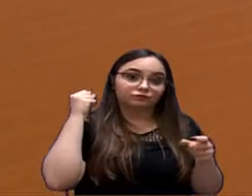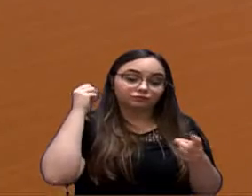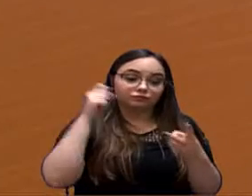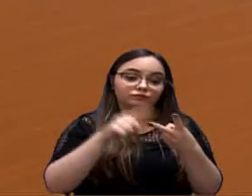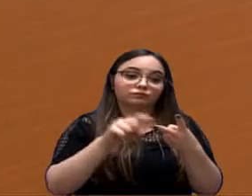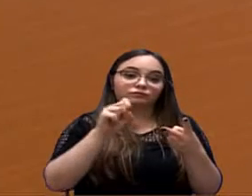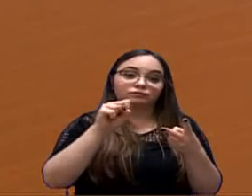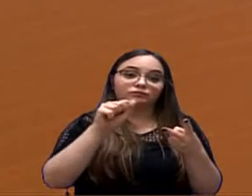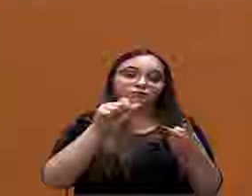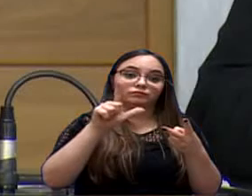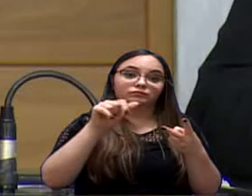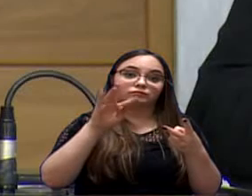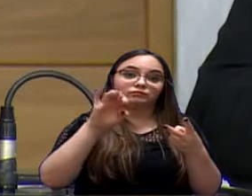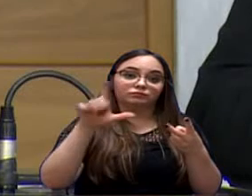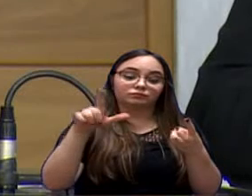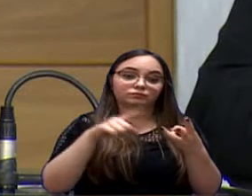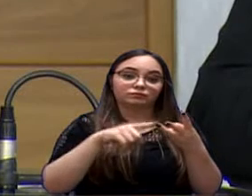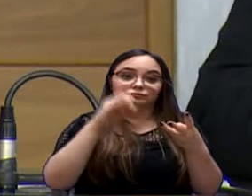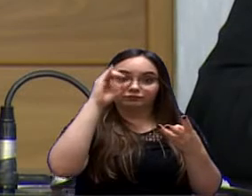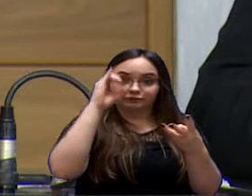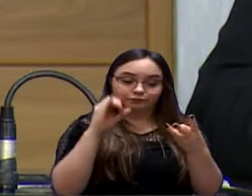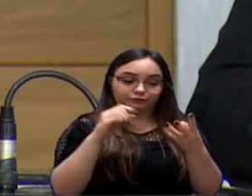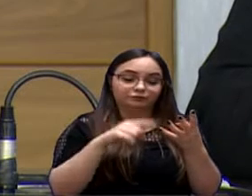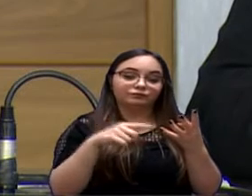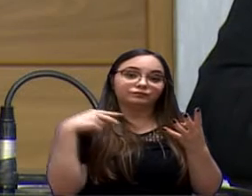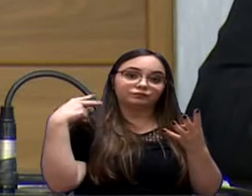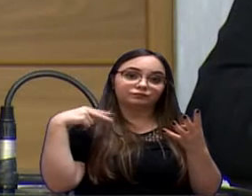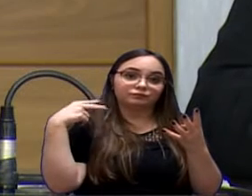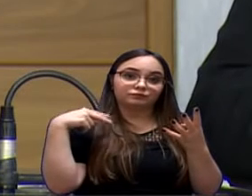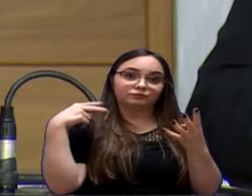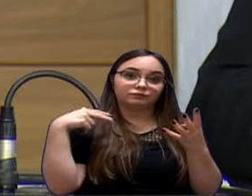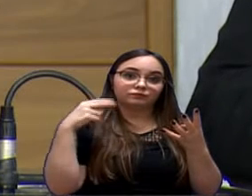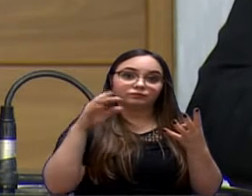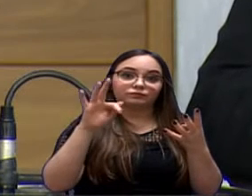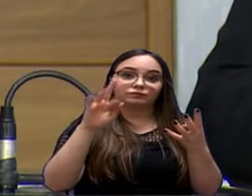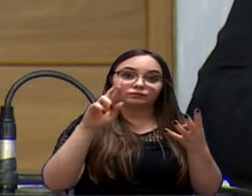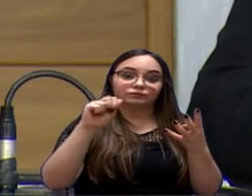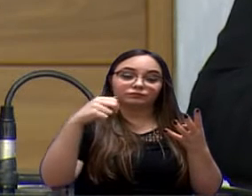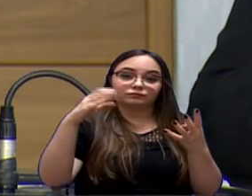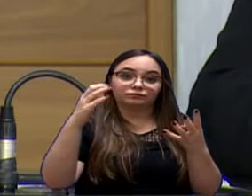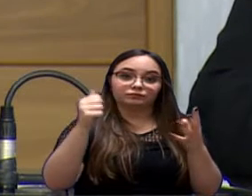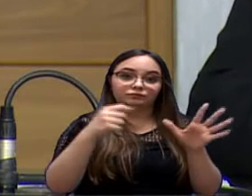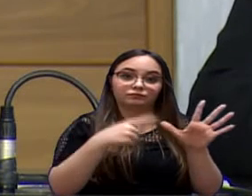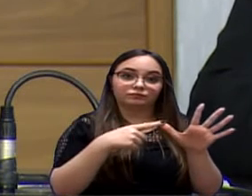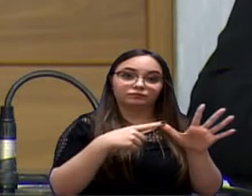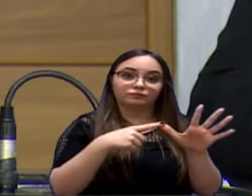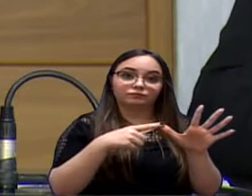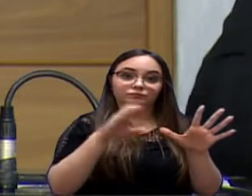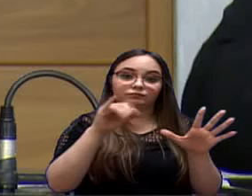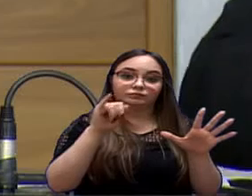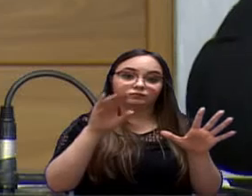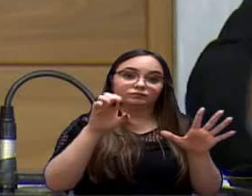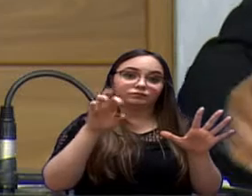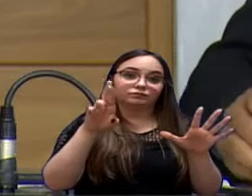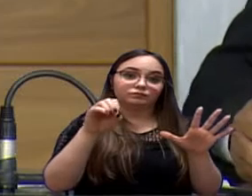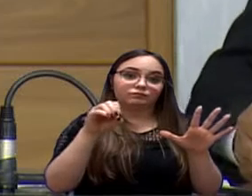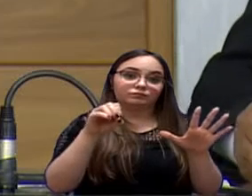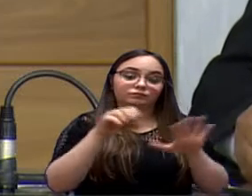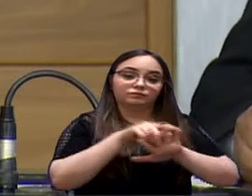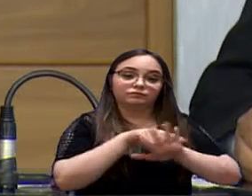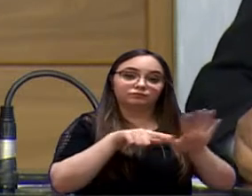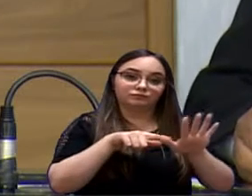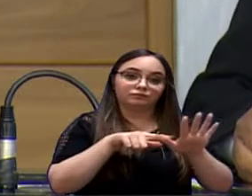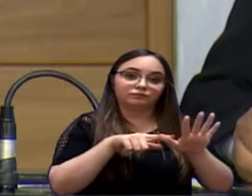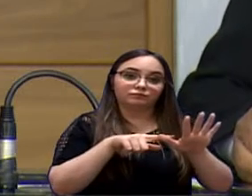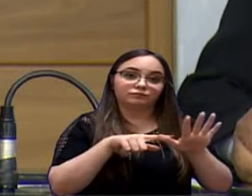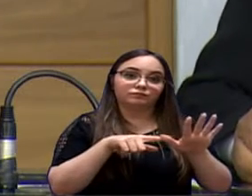Salatiel, da vereadora Yara, vereador Francisco França e do vereador Cícero João. Então, foi retirado